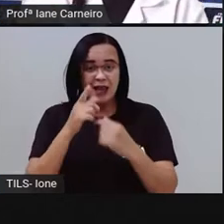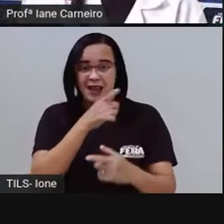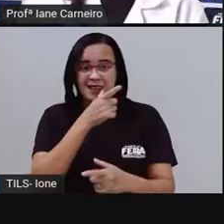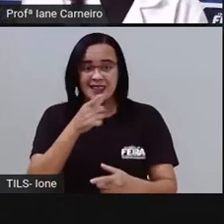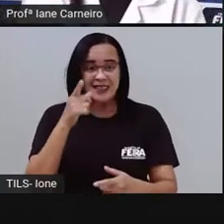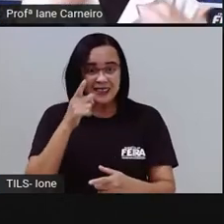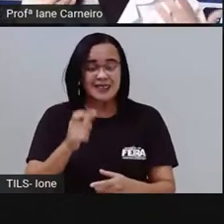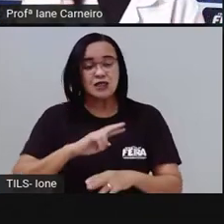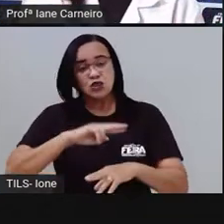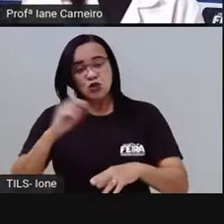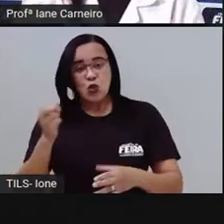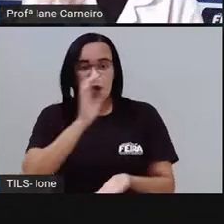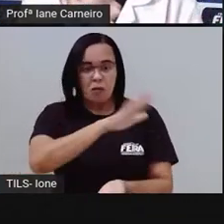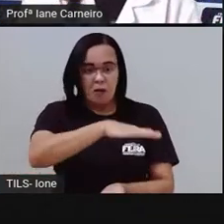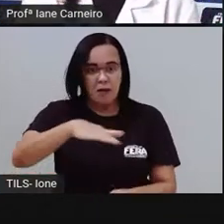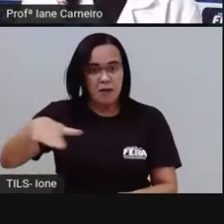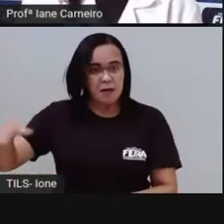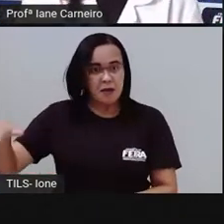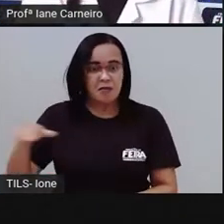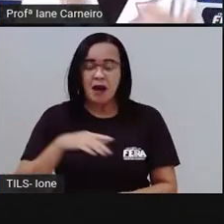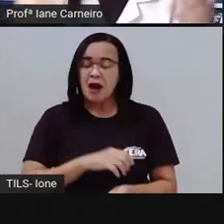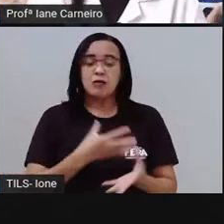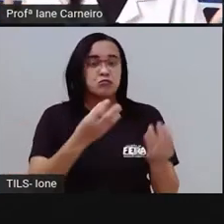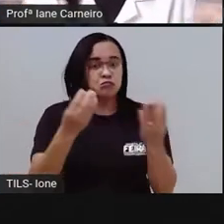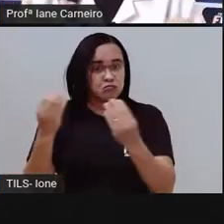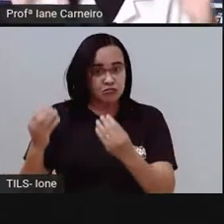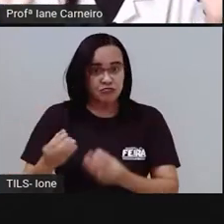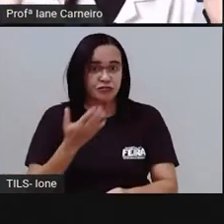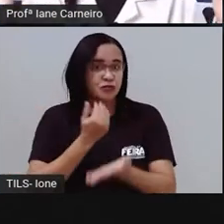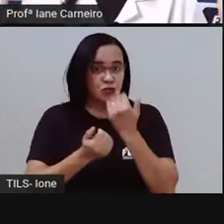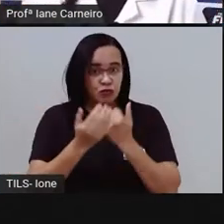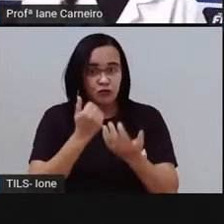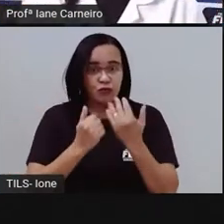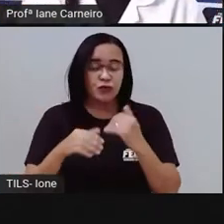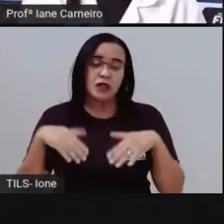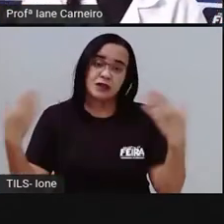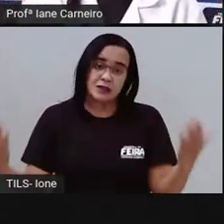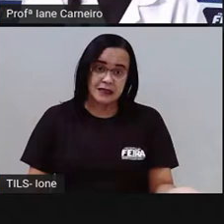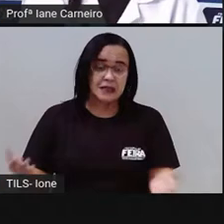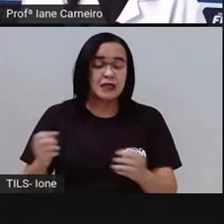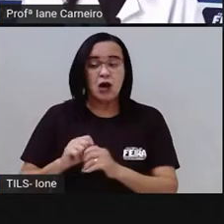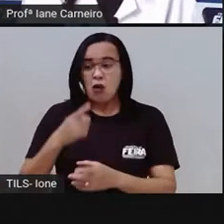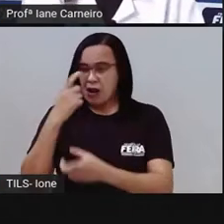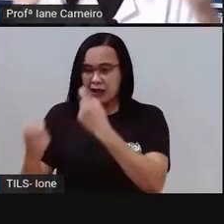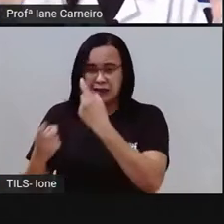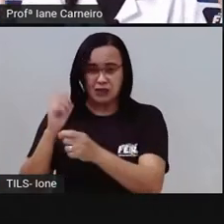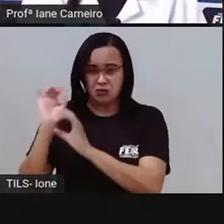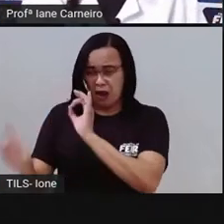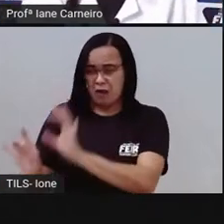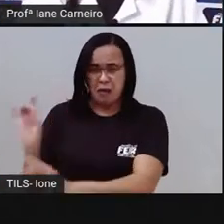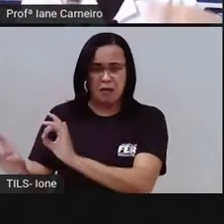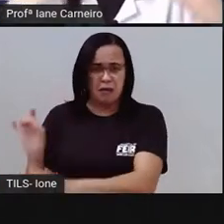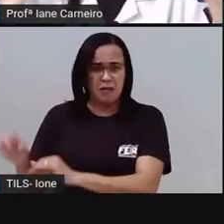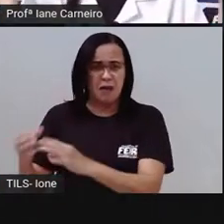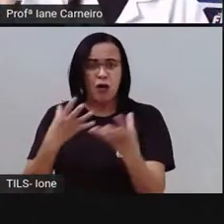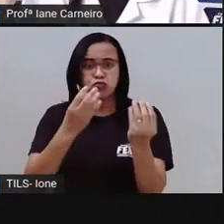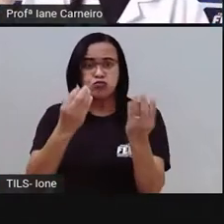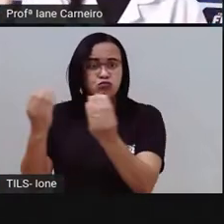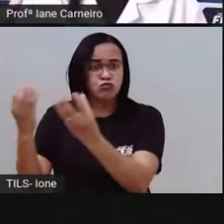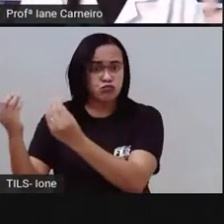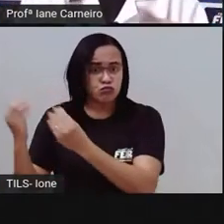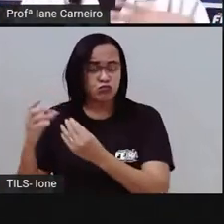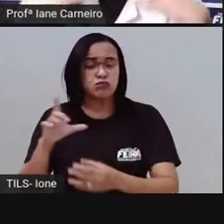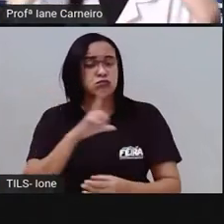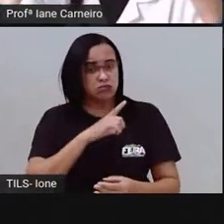mesmo lanche, o tanto de lixo que a gente produz. Então, gente nunca vai parar de produzir lixo. O ser humano é o único animal,